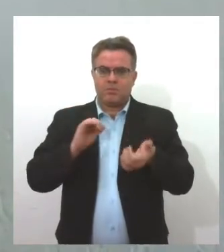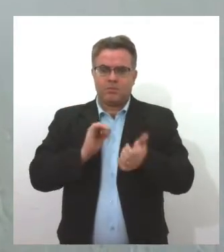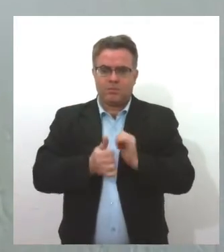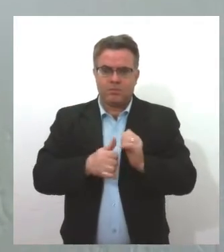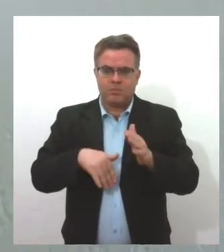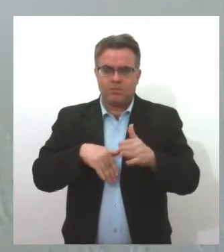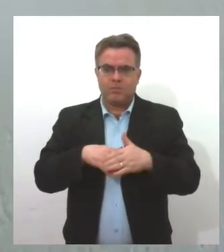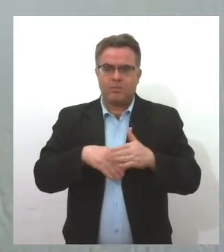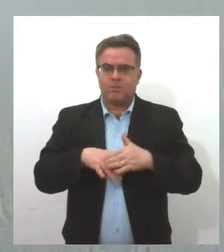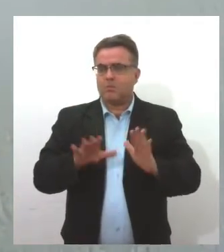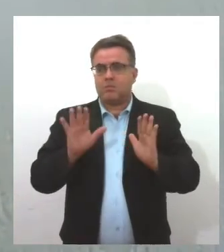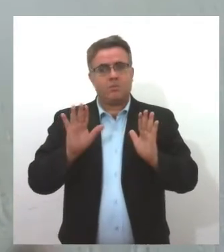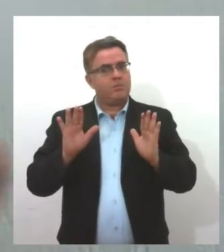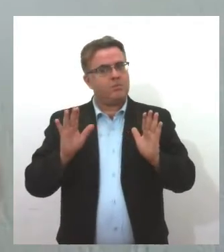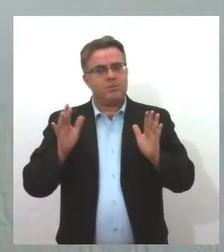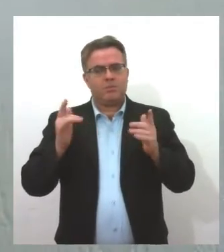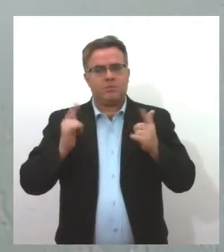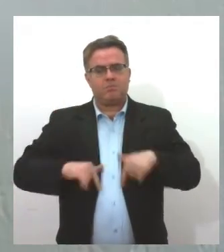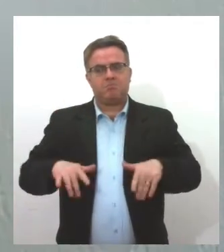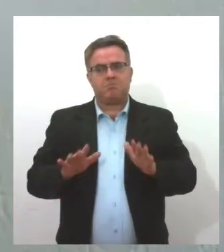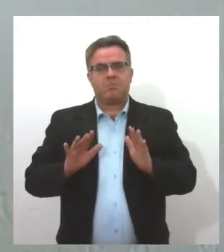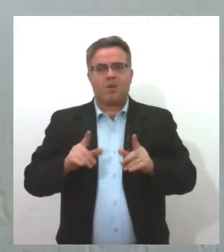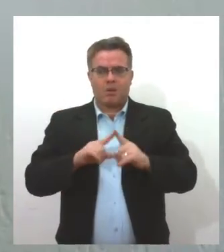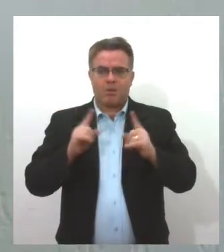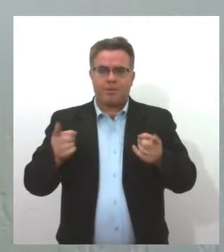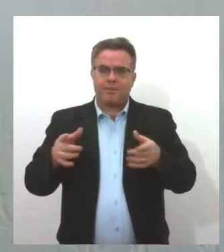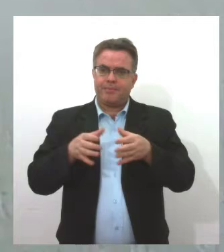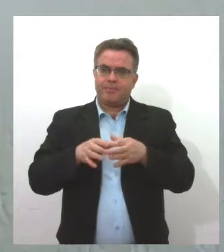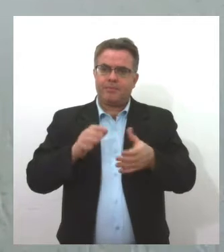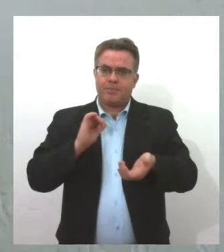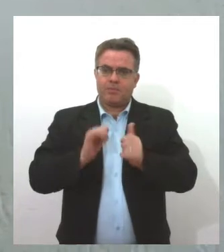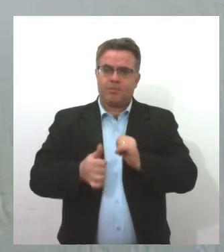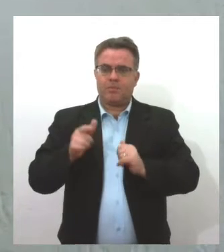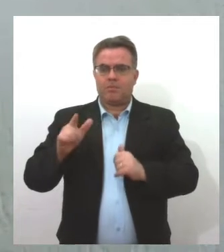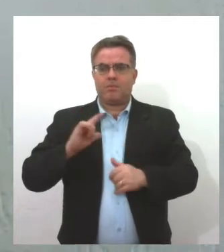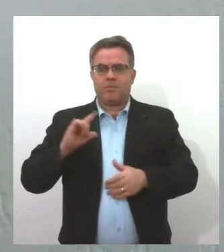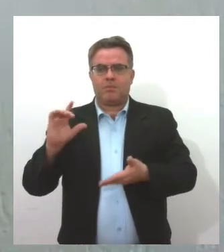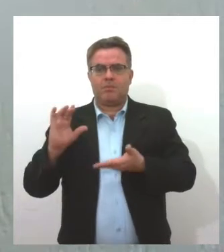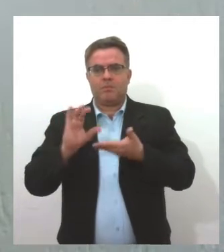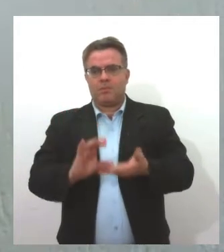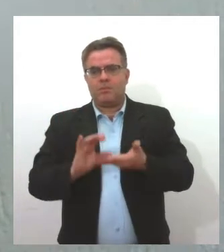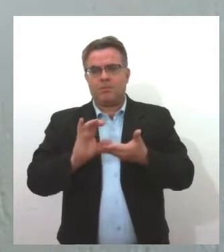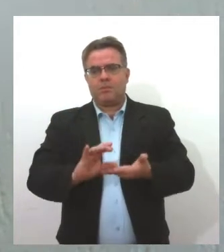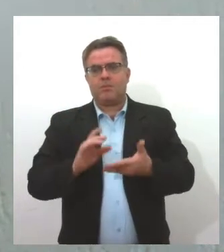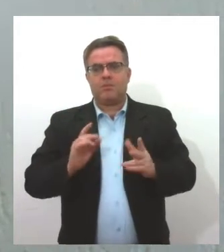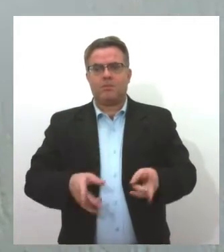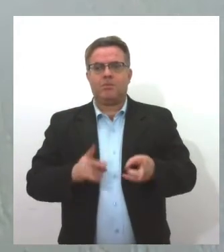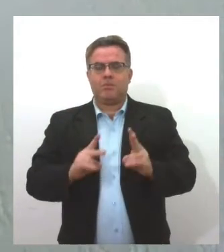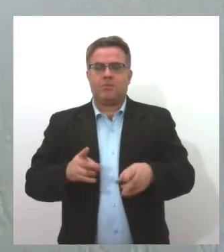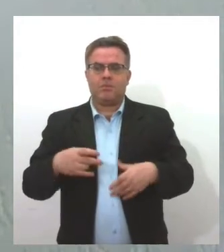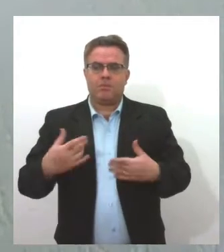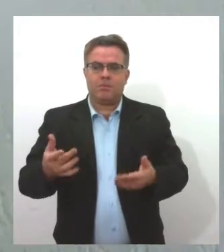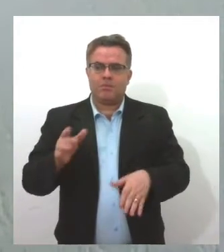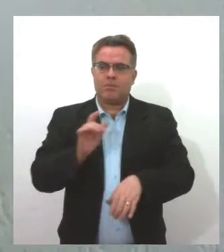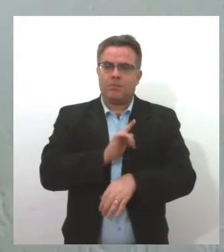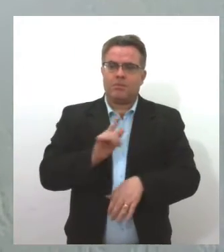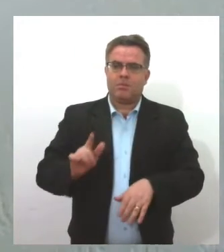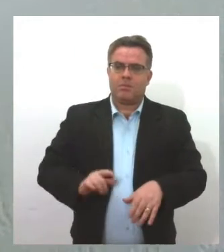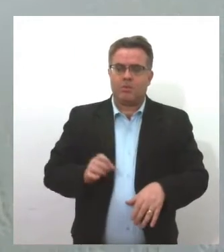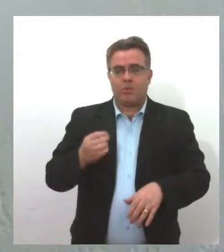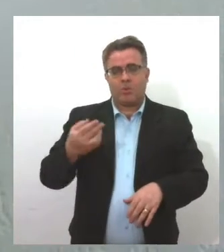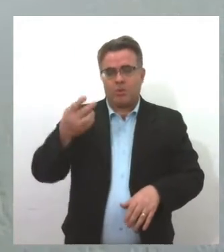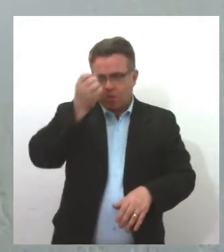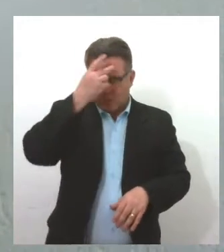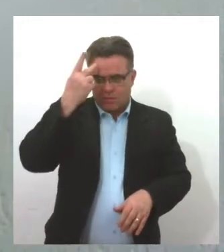contra um clube de futebol, mas os clubes de futebol têm patrocinador, às vezes patrocínio do estado e do município.